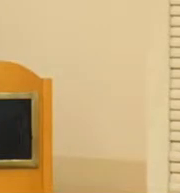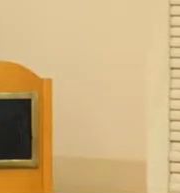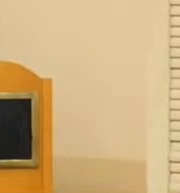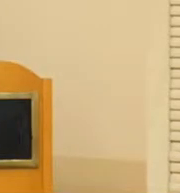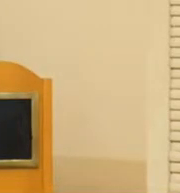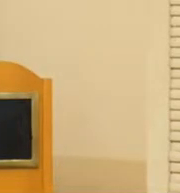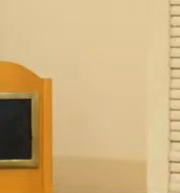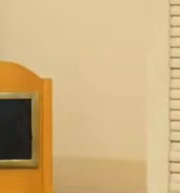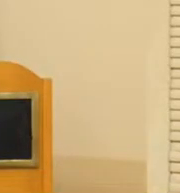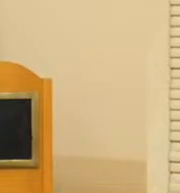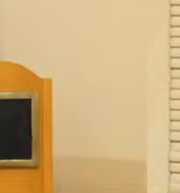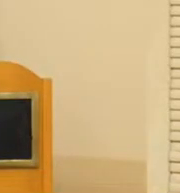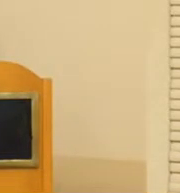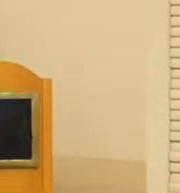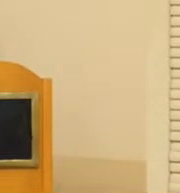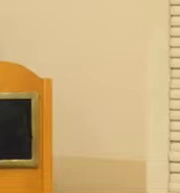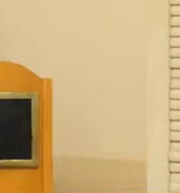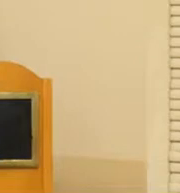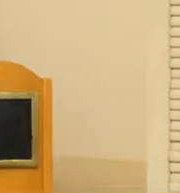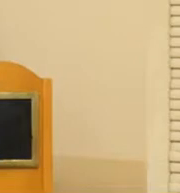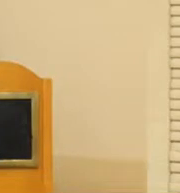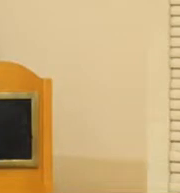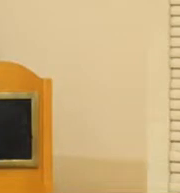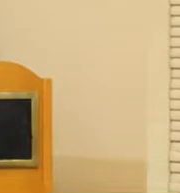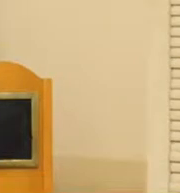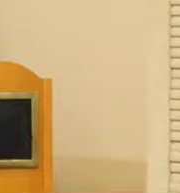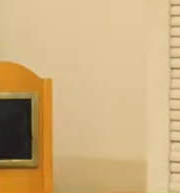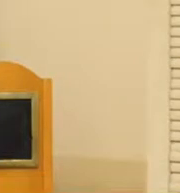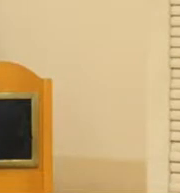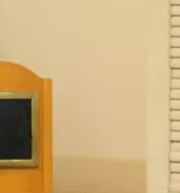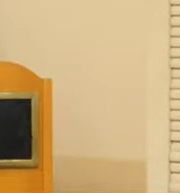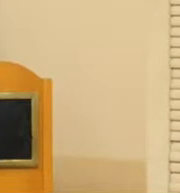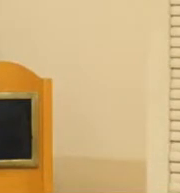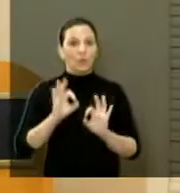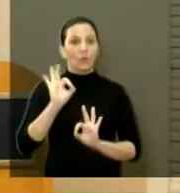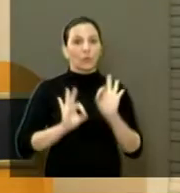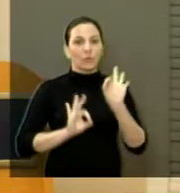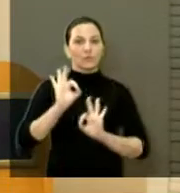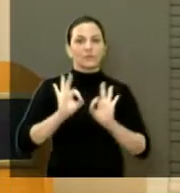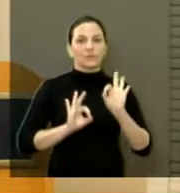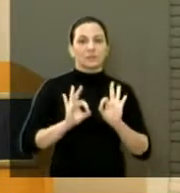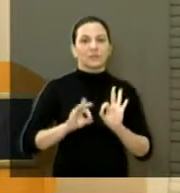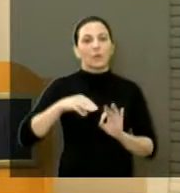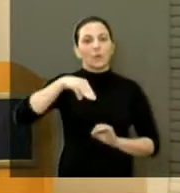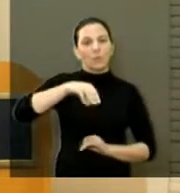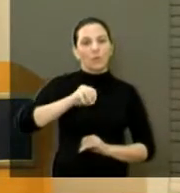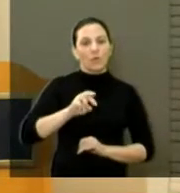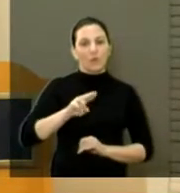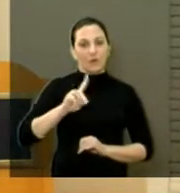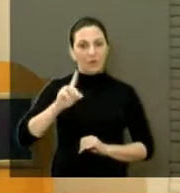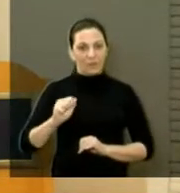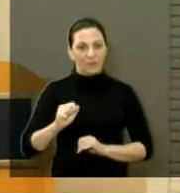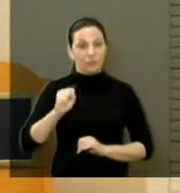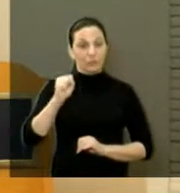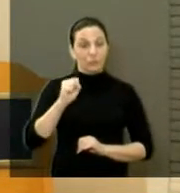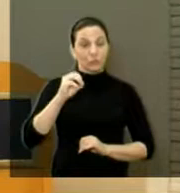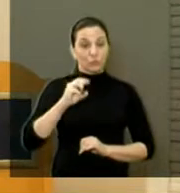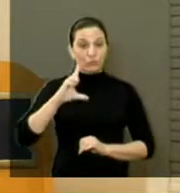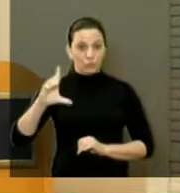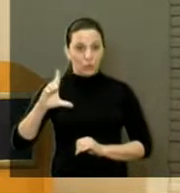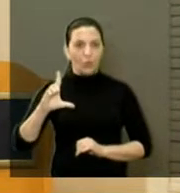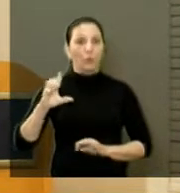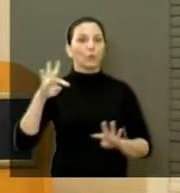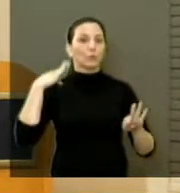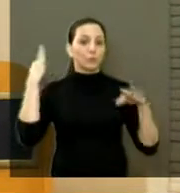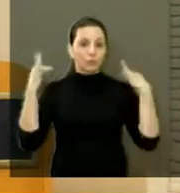Com relação à FACIRA, é importante ressaltar que uma organização da Morada do Sol Turismo S.A., da qual